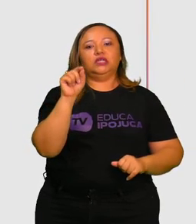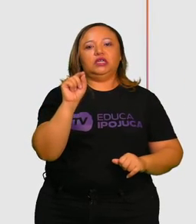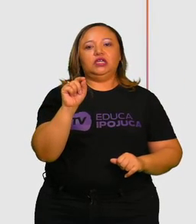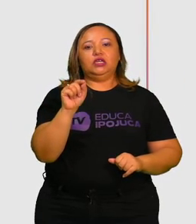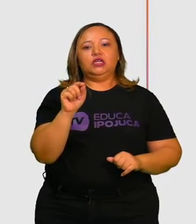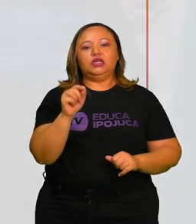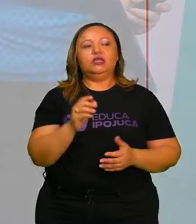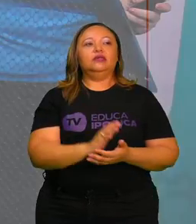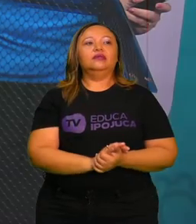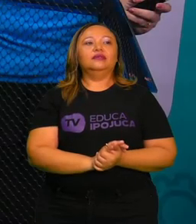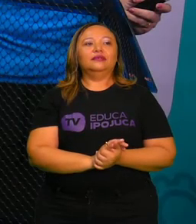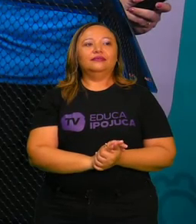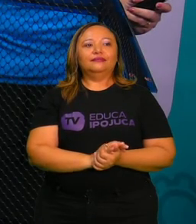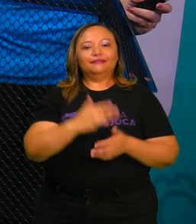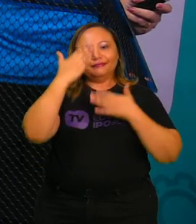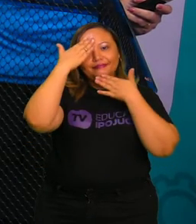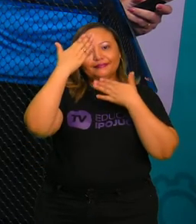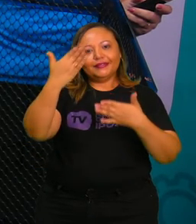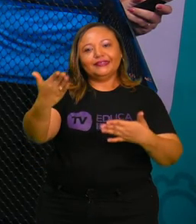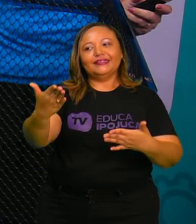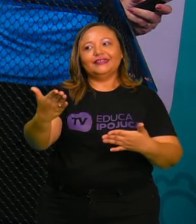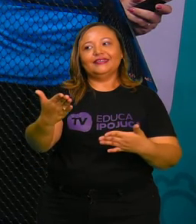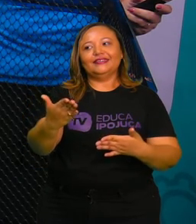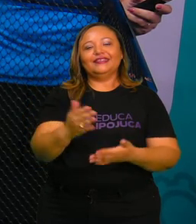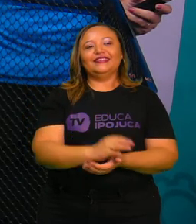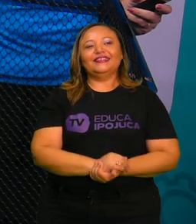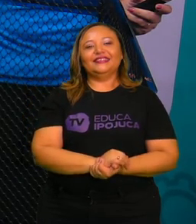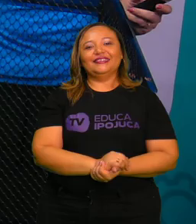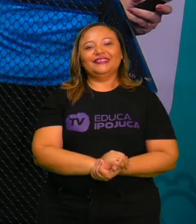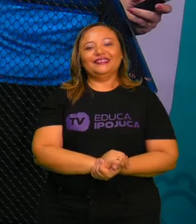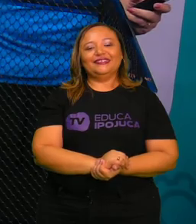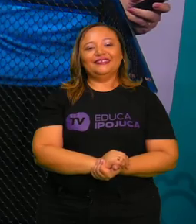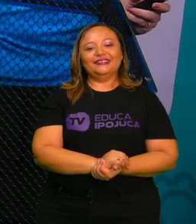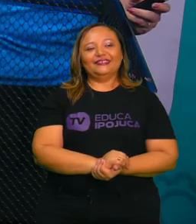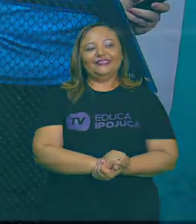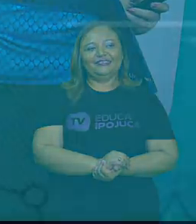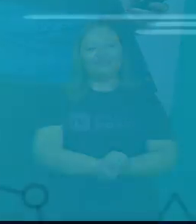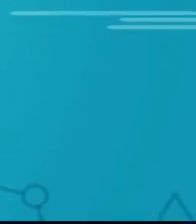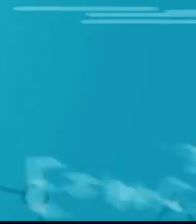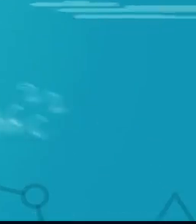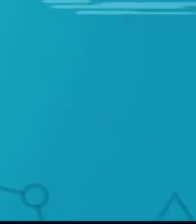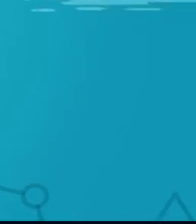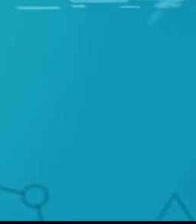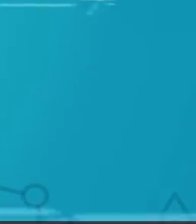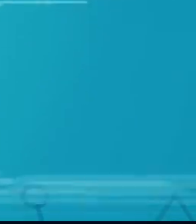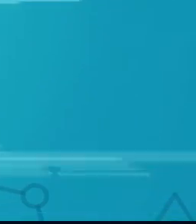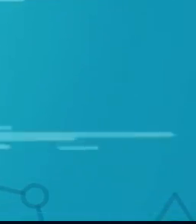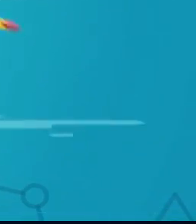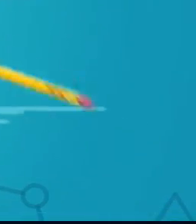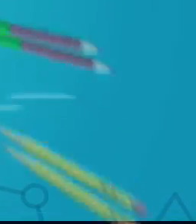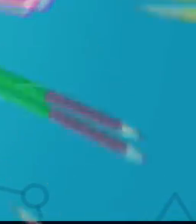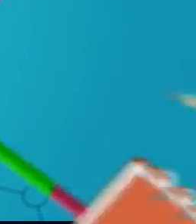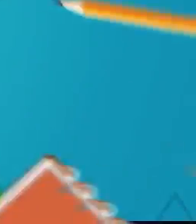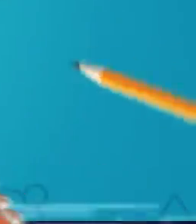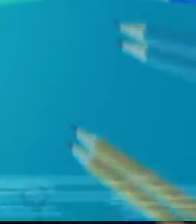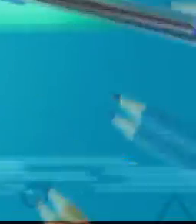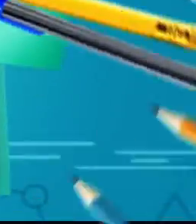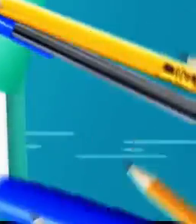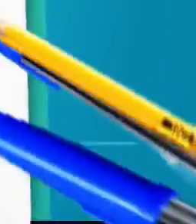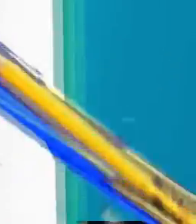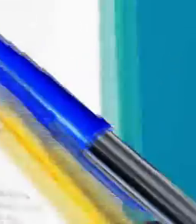Muito obrigada! Até a próxima aula! Tchau, tchau! Tchau, tchau! Tchau,